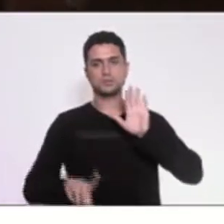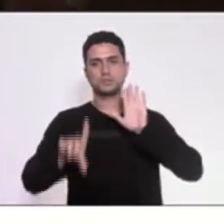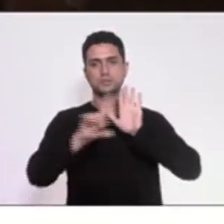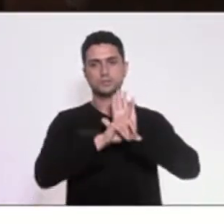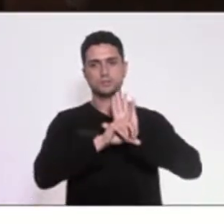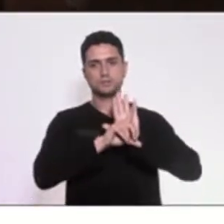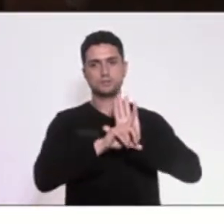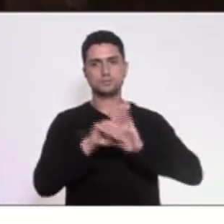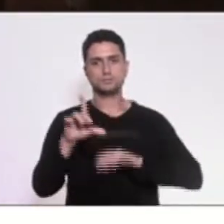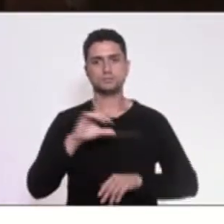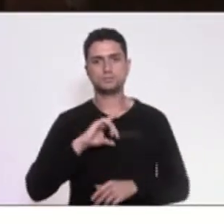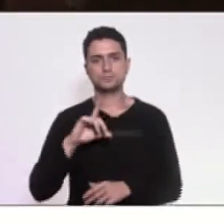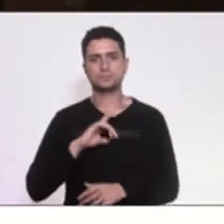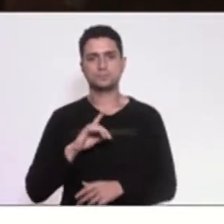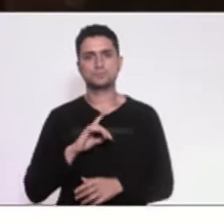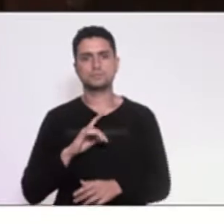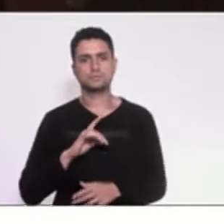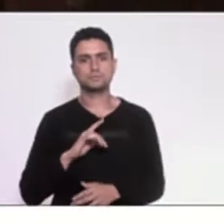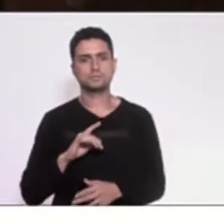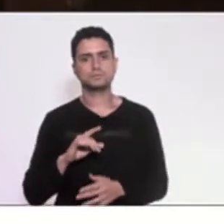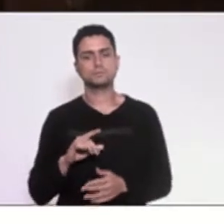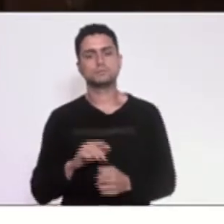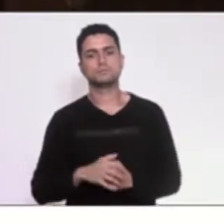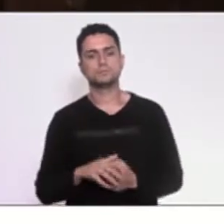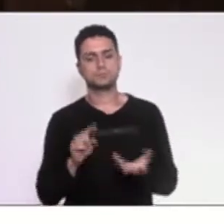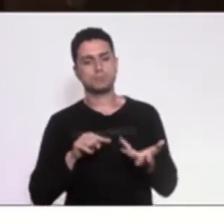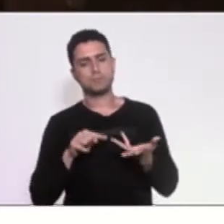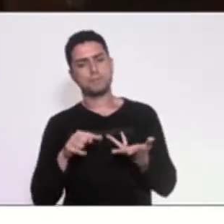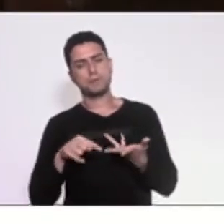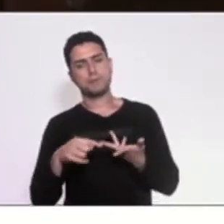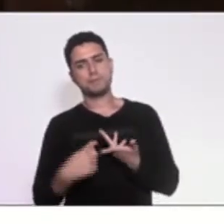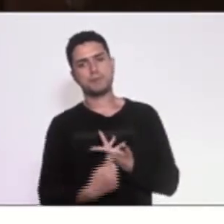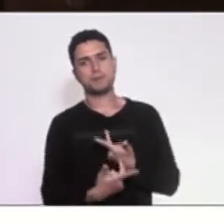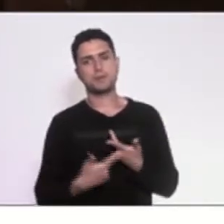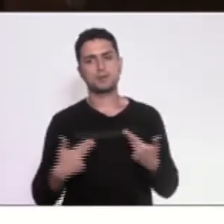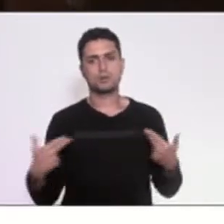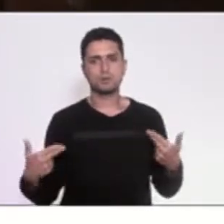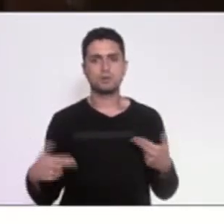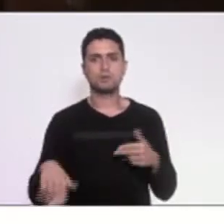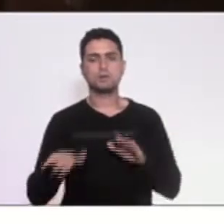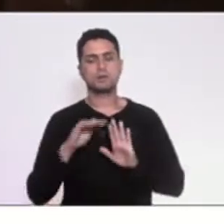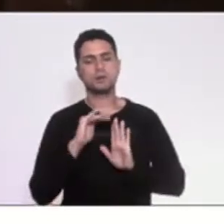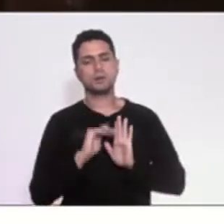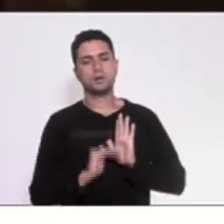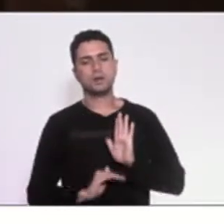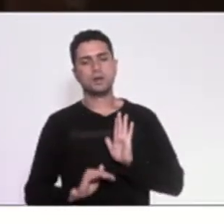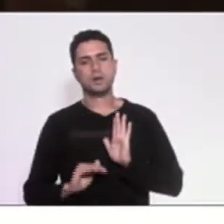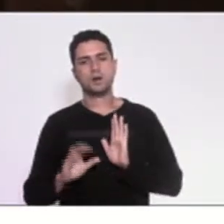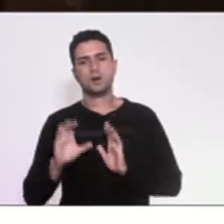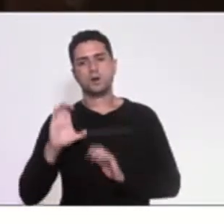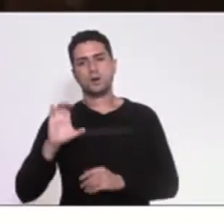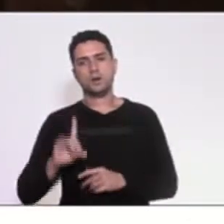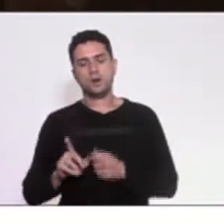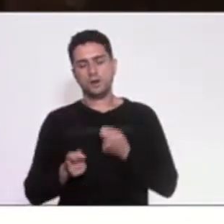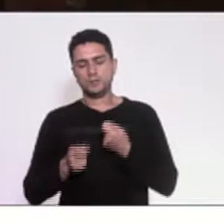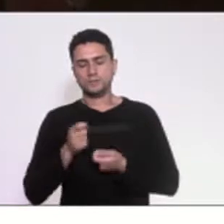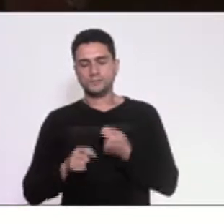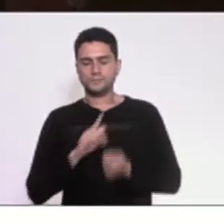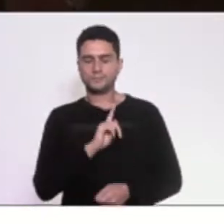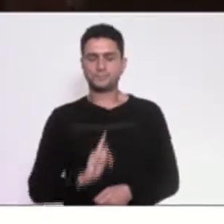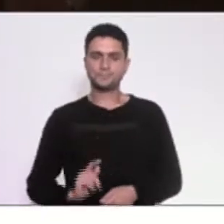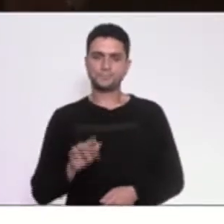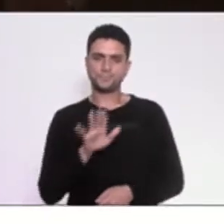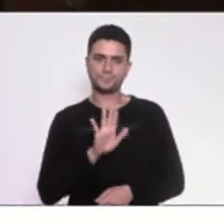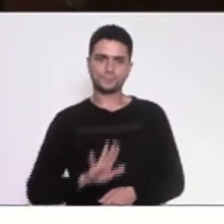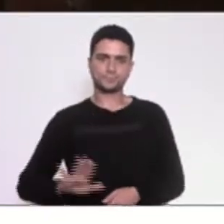instituindo critérios, diretrizes para a governança da região metropolitana. ao longo de três